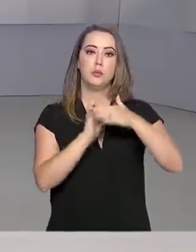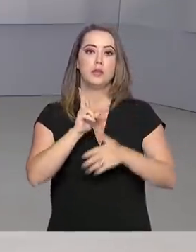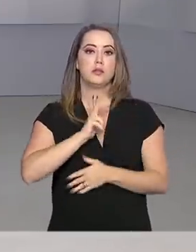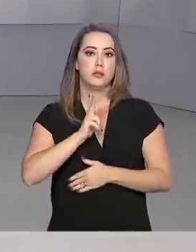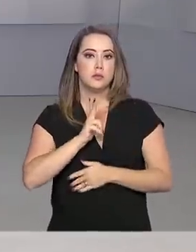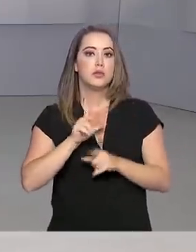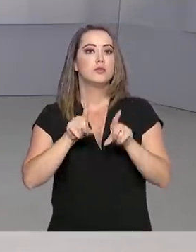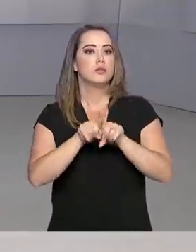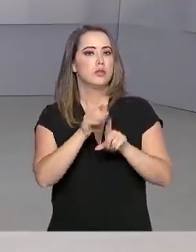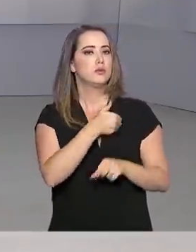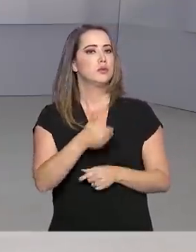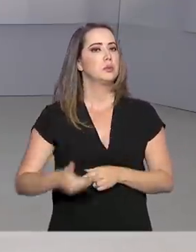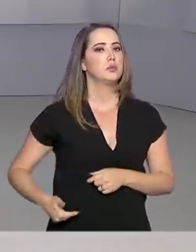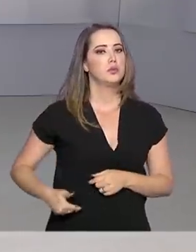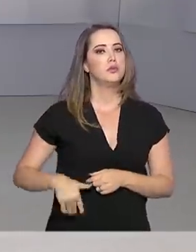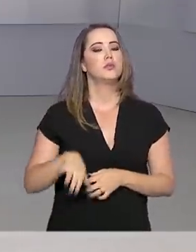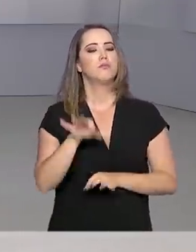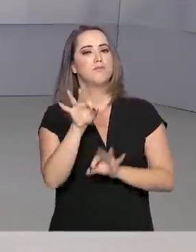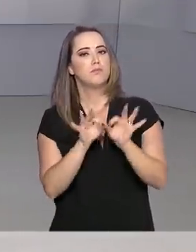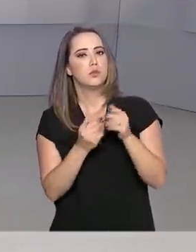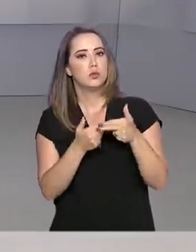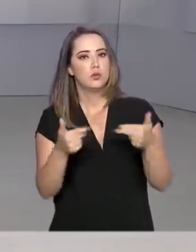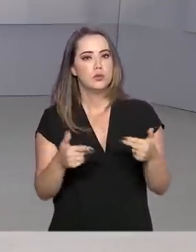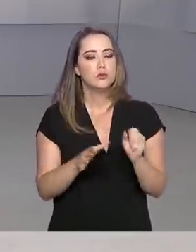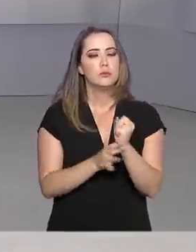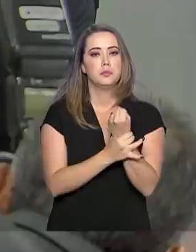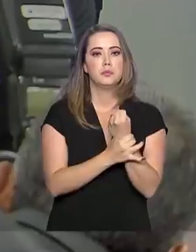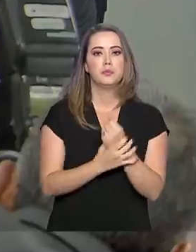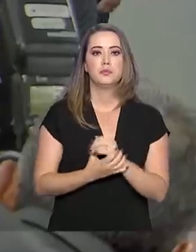produção de materiais estratégicos na área de segurança.